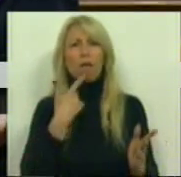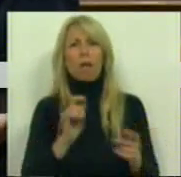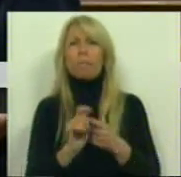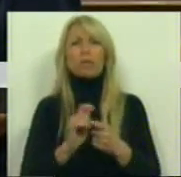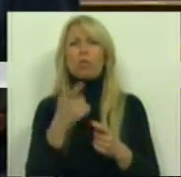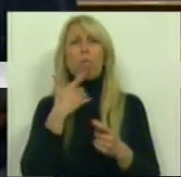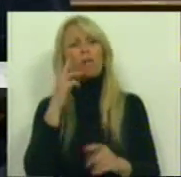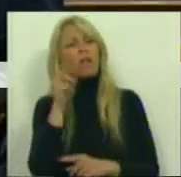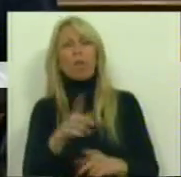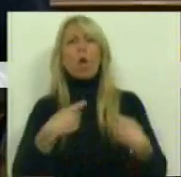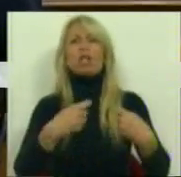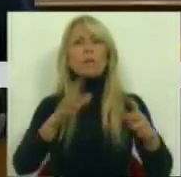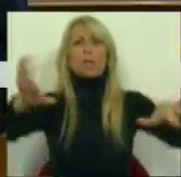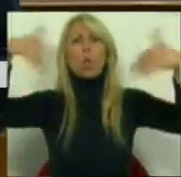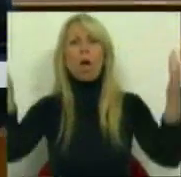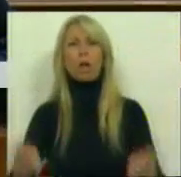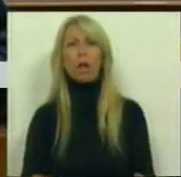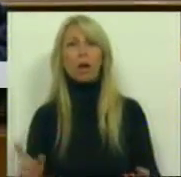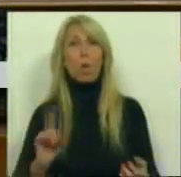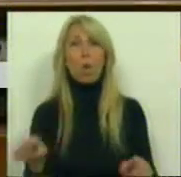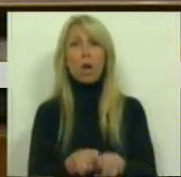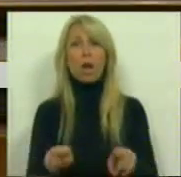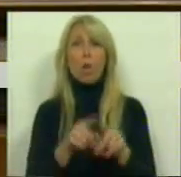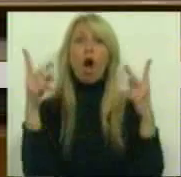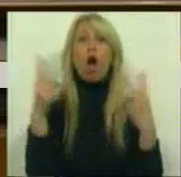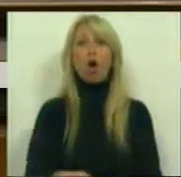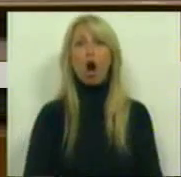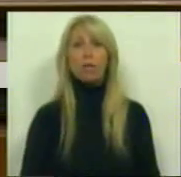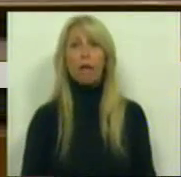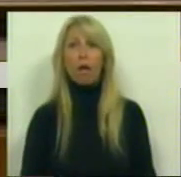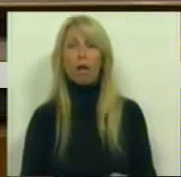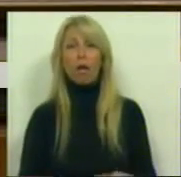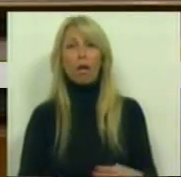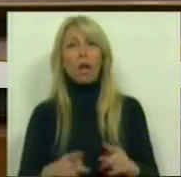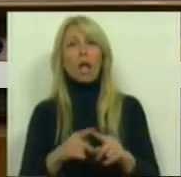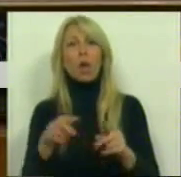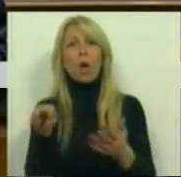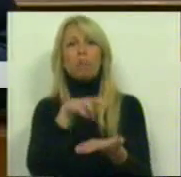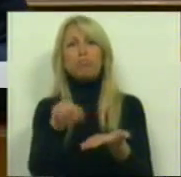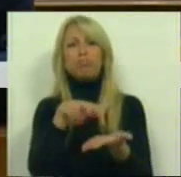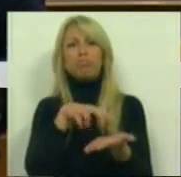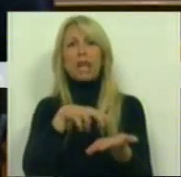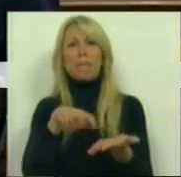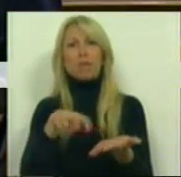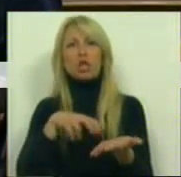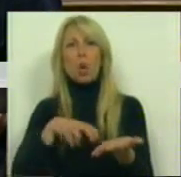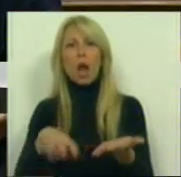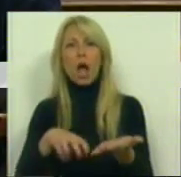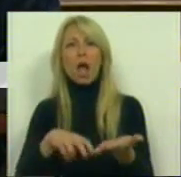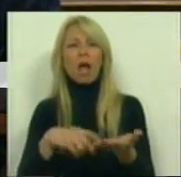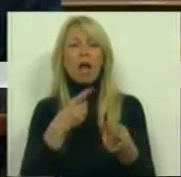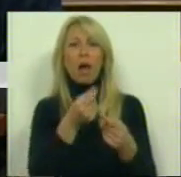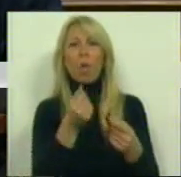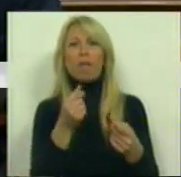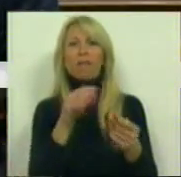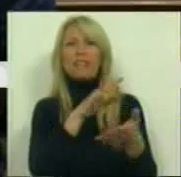outra qualquer, não é como cortar nos cartuchos das impressoras. Elas correspondem a um